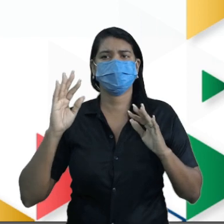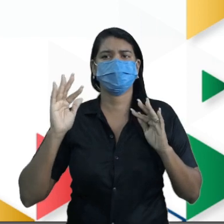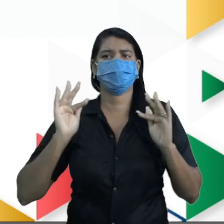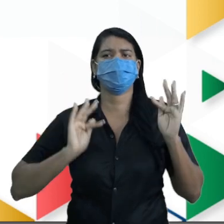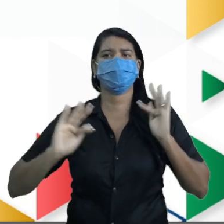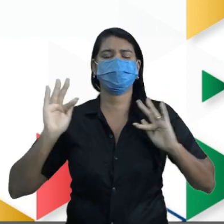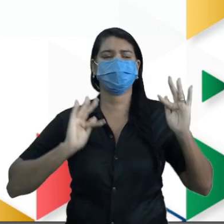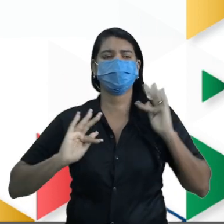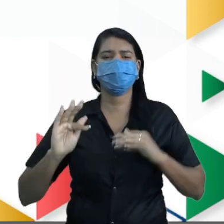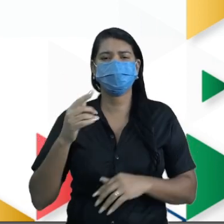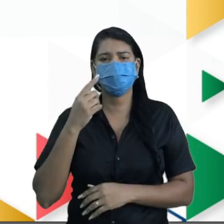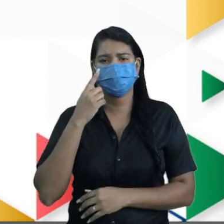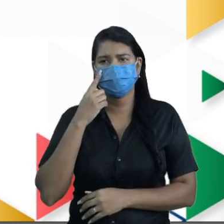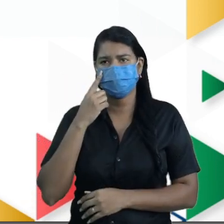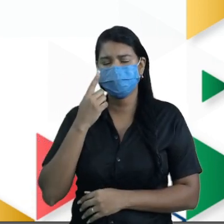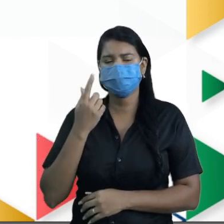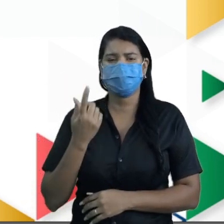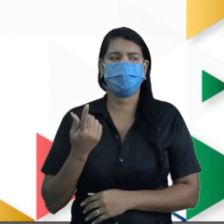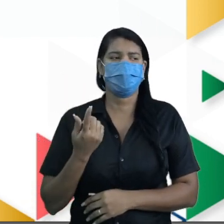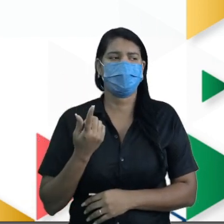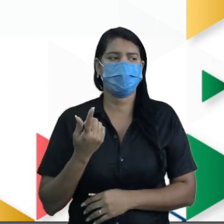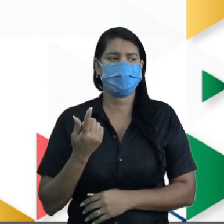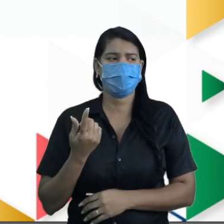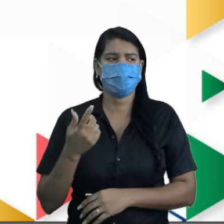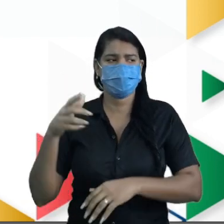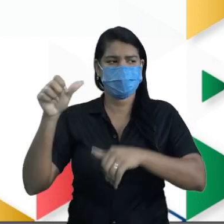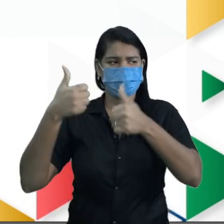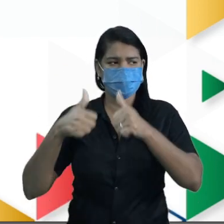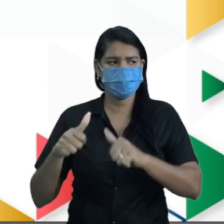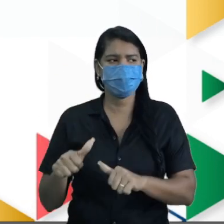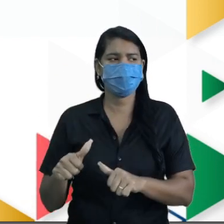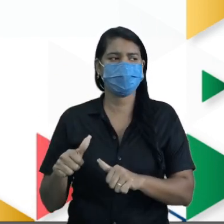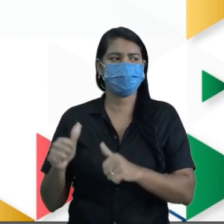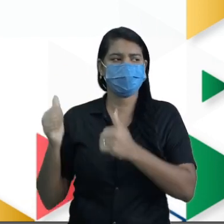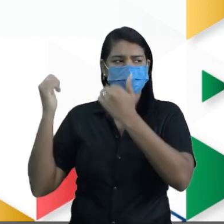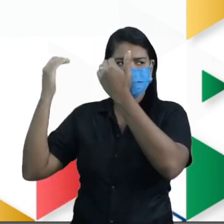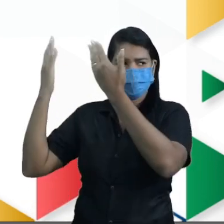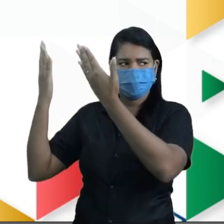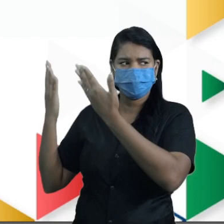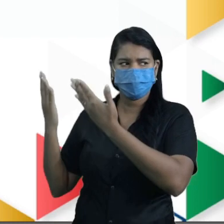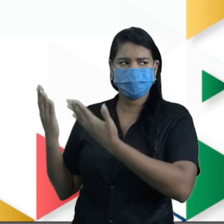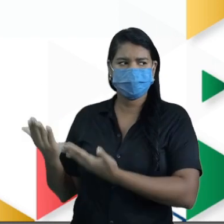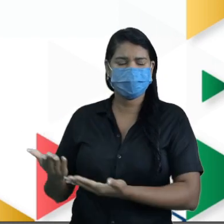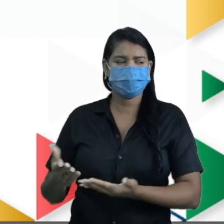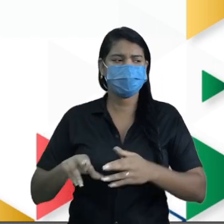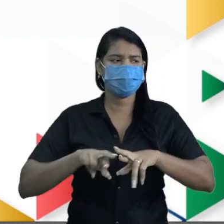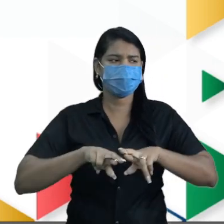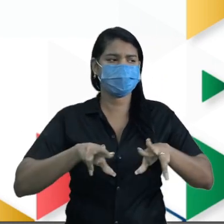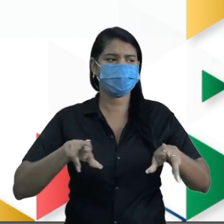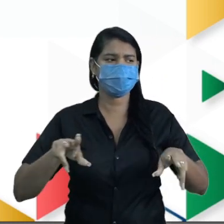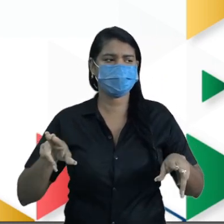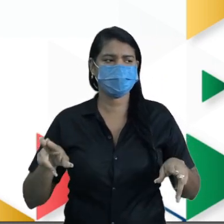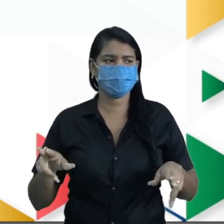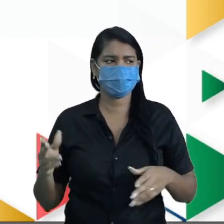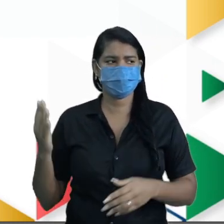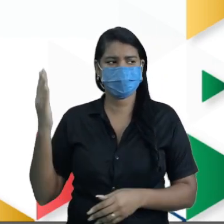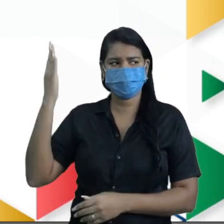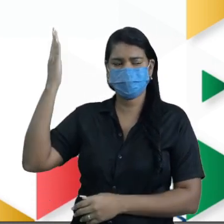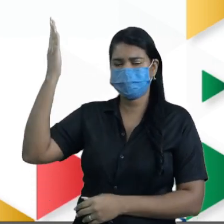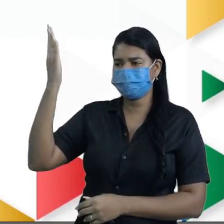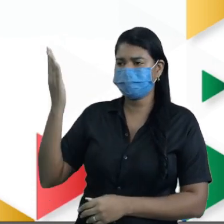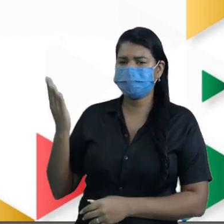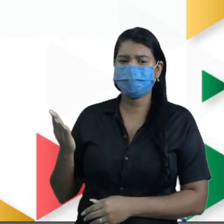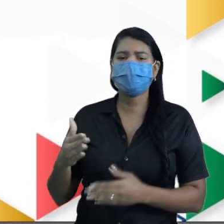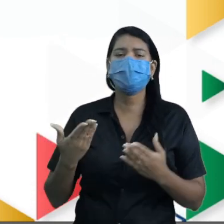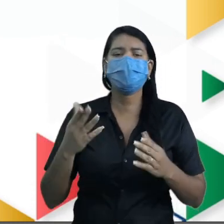Lógico, é só olhar o tamanho, né? O comprimento dessa variável. Ou seja, a coluna aí, Qual é a